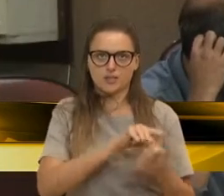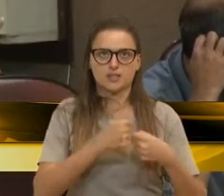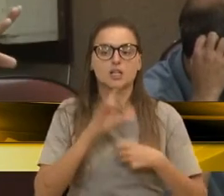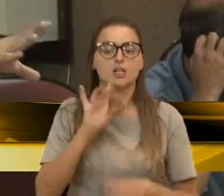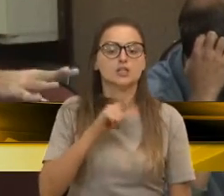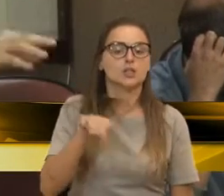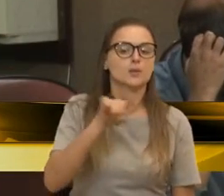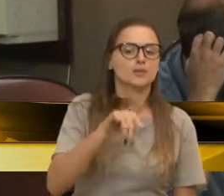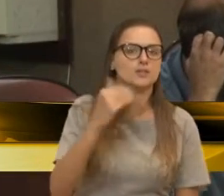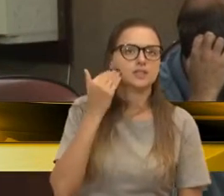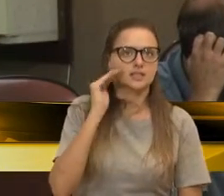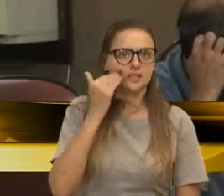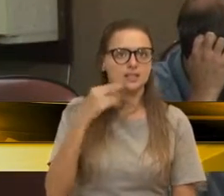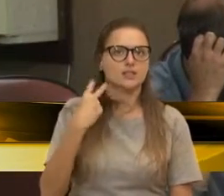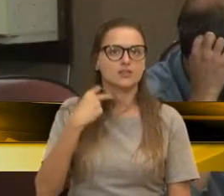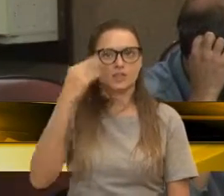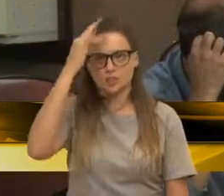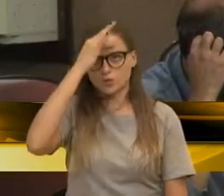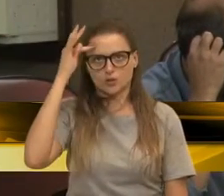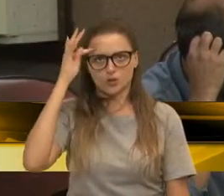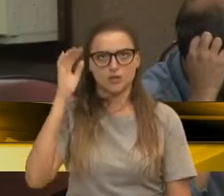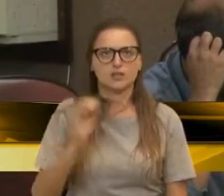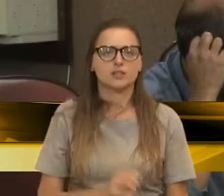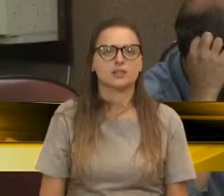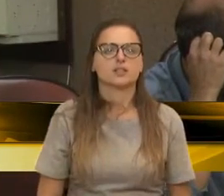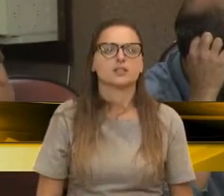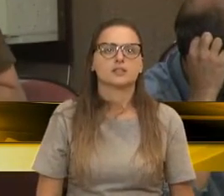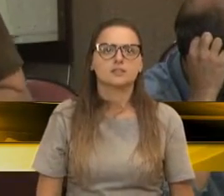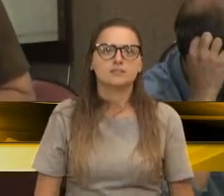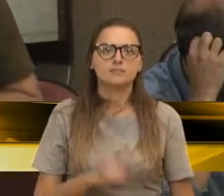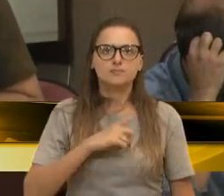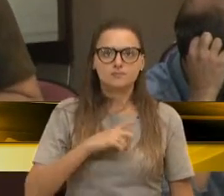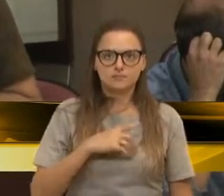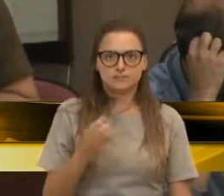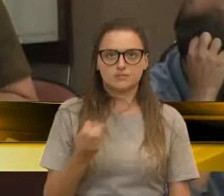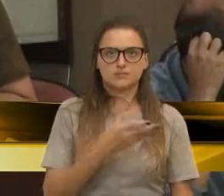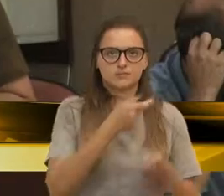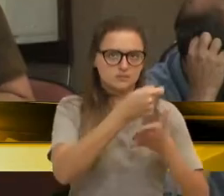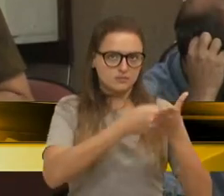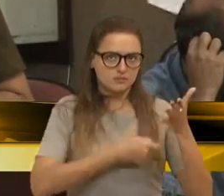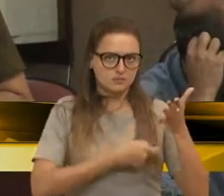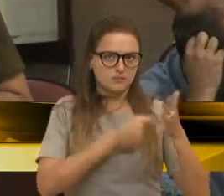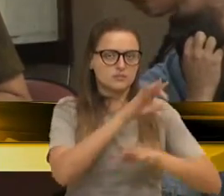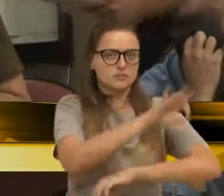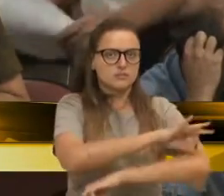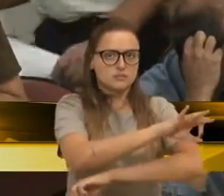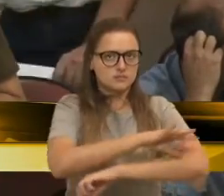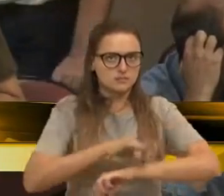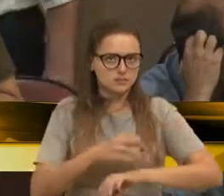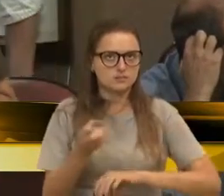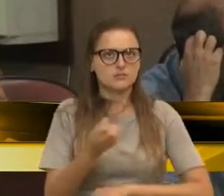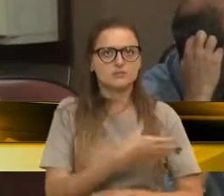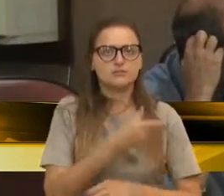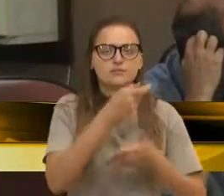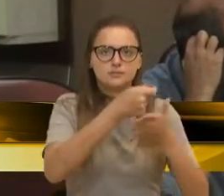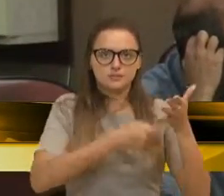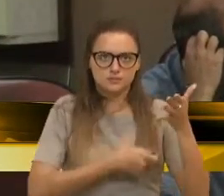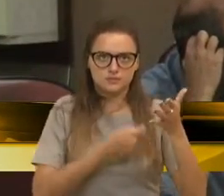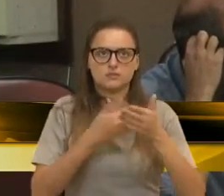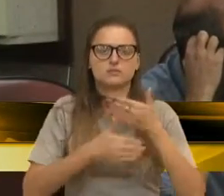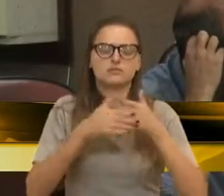vocês entenderem, vereador Périco, para ser mais objetivo, então. Teve um novo concurso, teve um novo concurso onde as pessoas